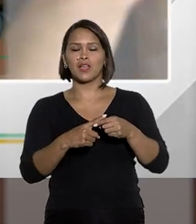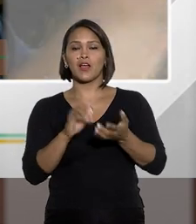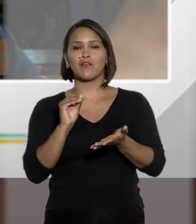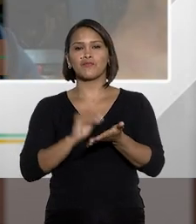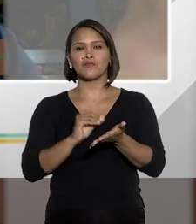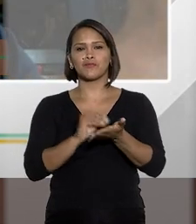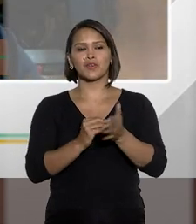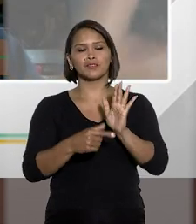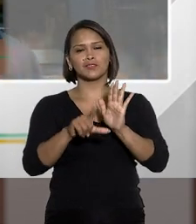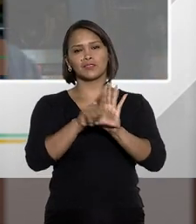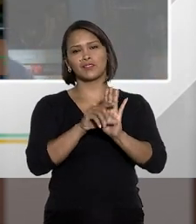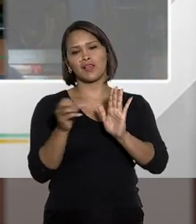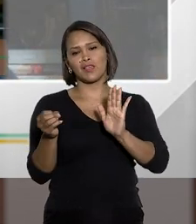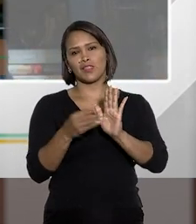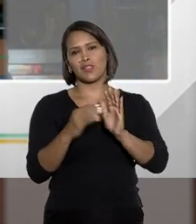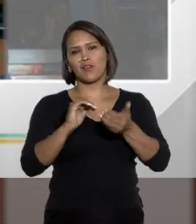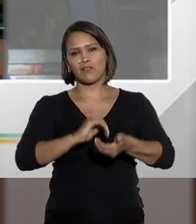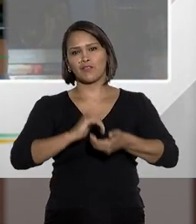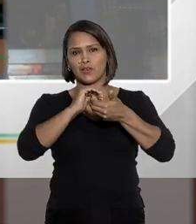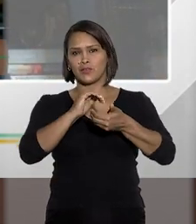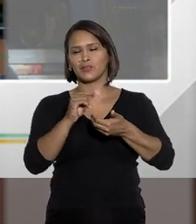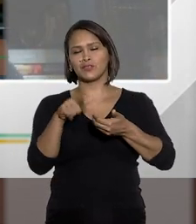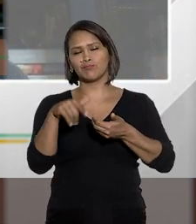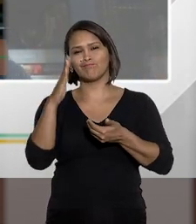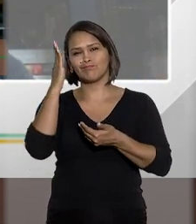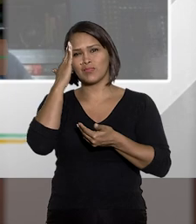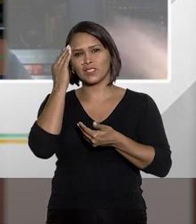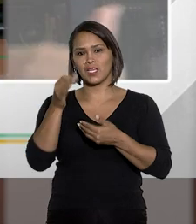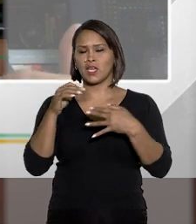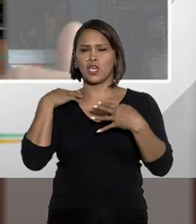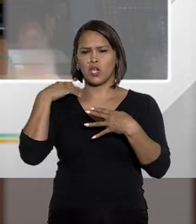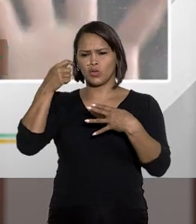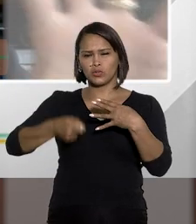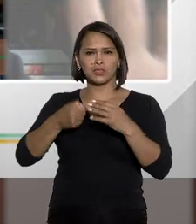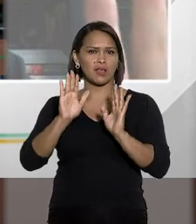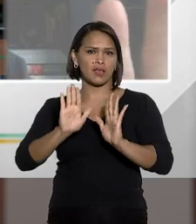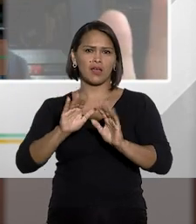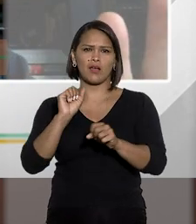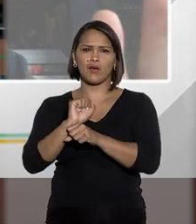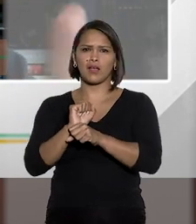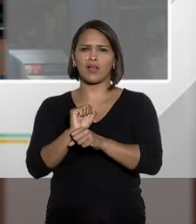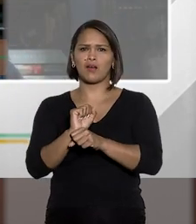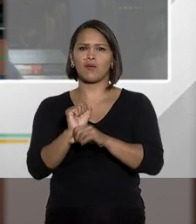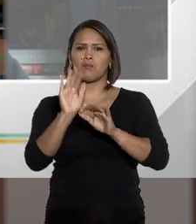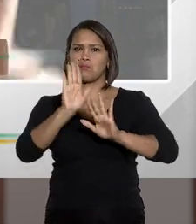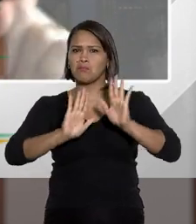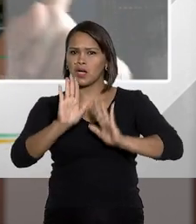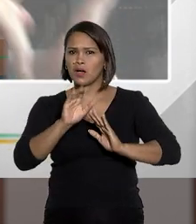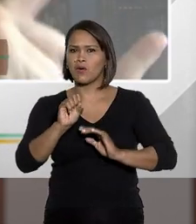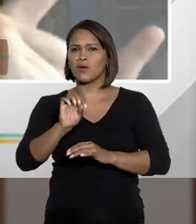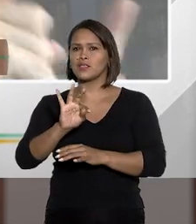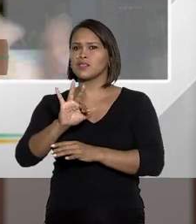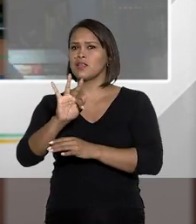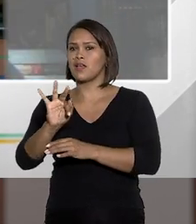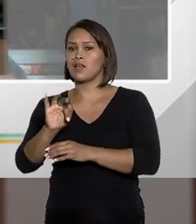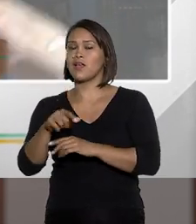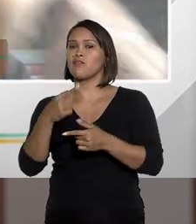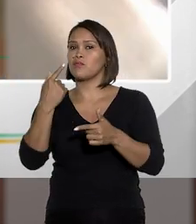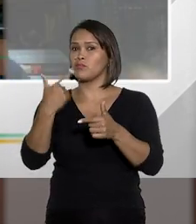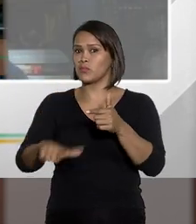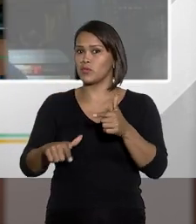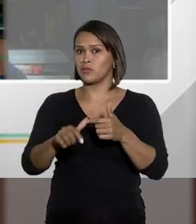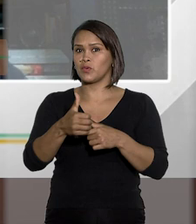descumprindo a decisão da nossa Corte Constitucional. E os juízes estão dizendo, espera um pouquinho, o STF